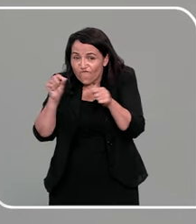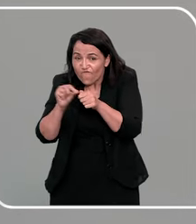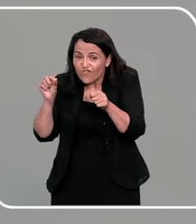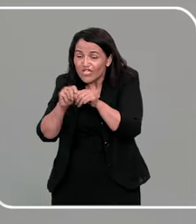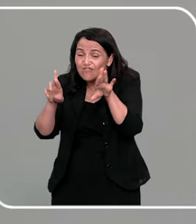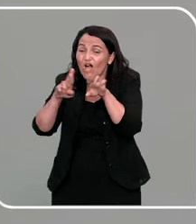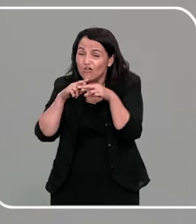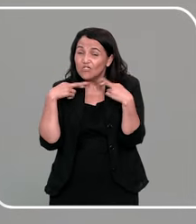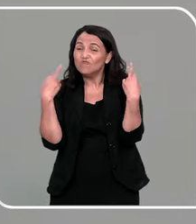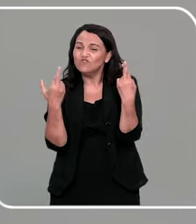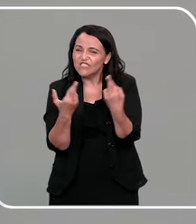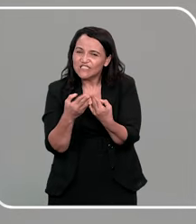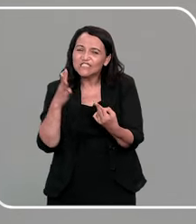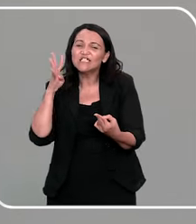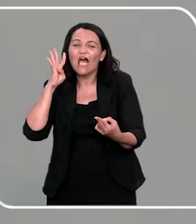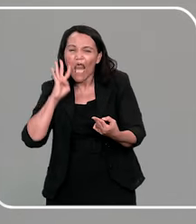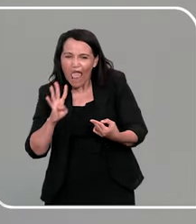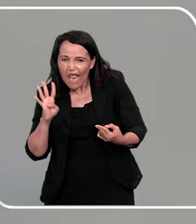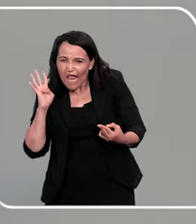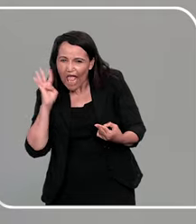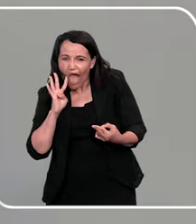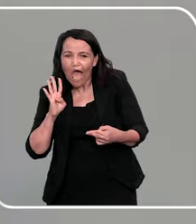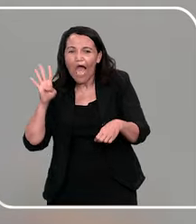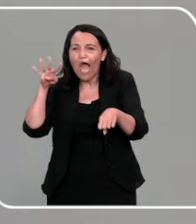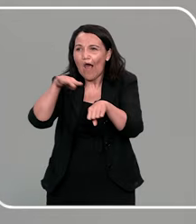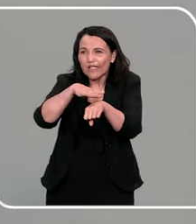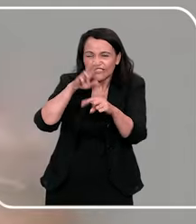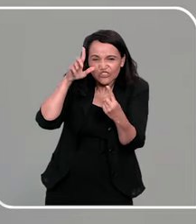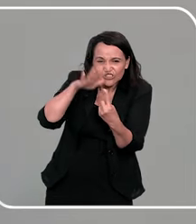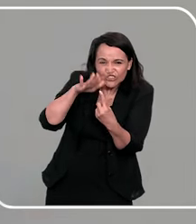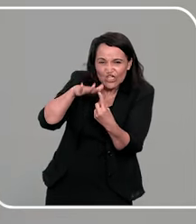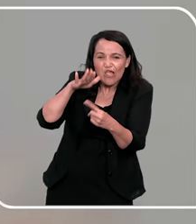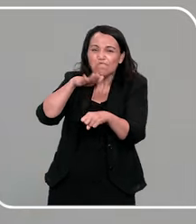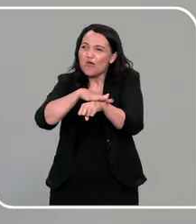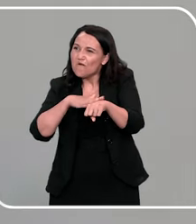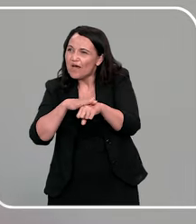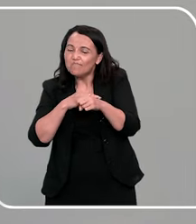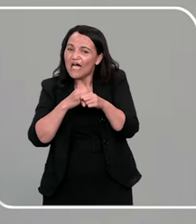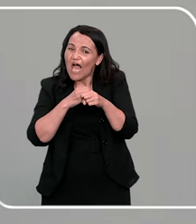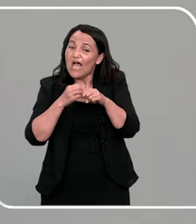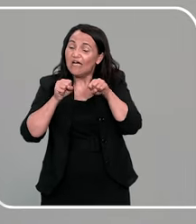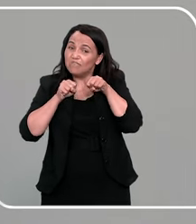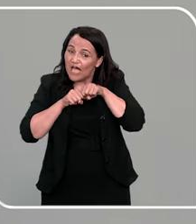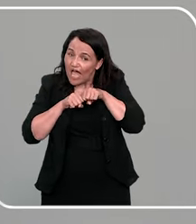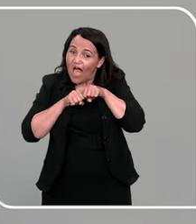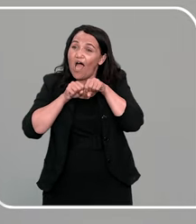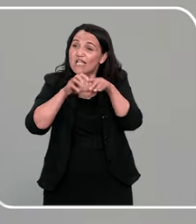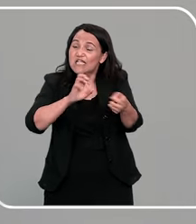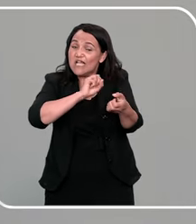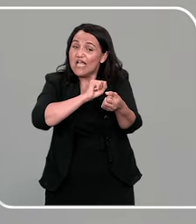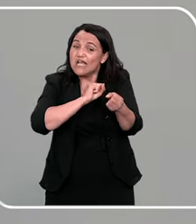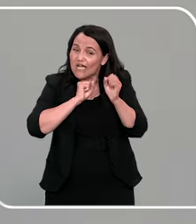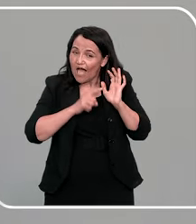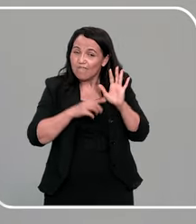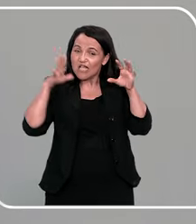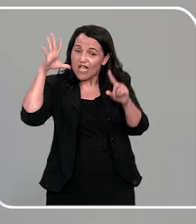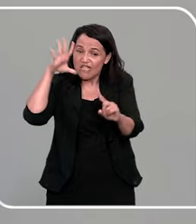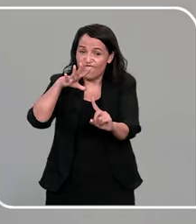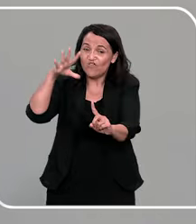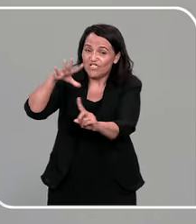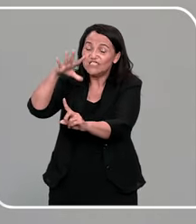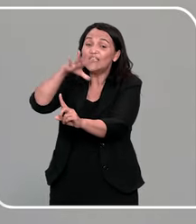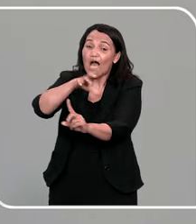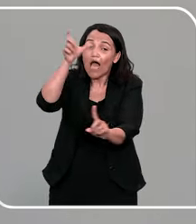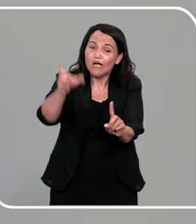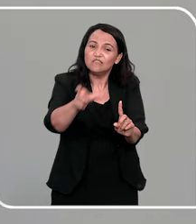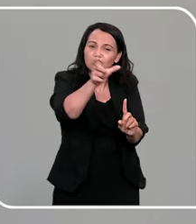promover esse tipo de conversa, né, e influenciar ali outras pessoas, outras crianças, né, que não sejam da sua casa,